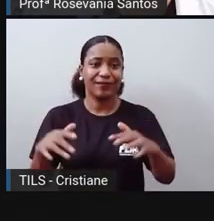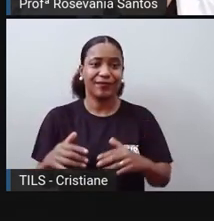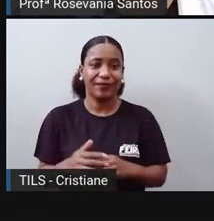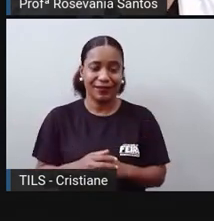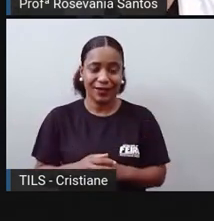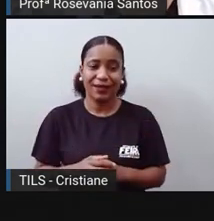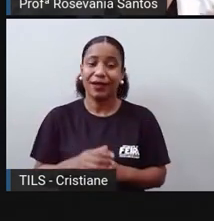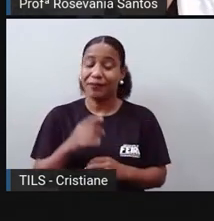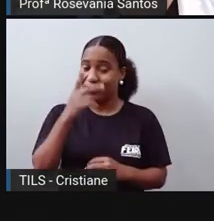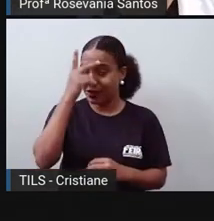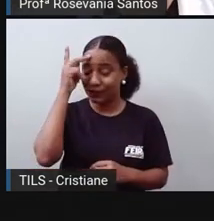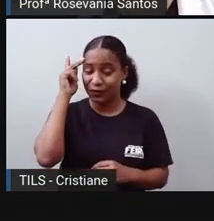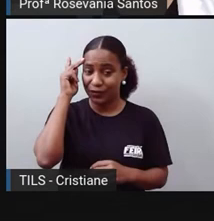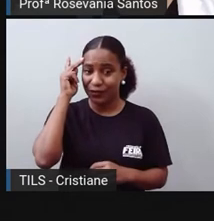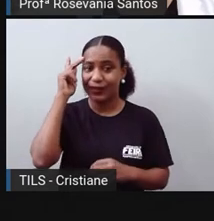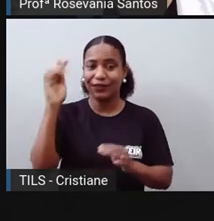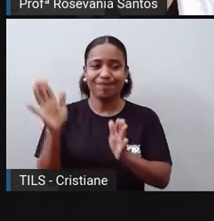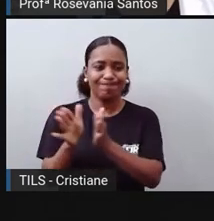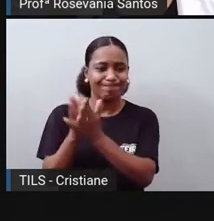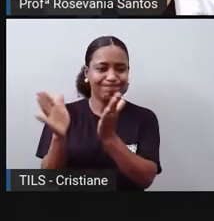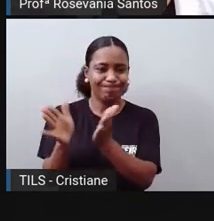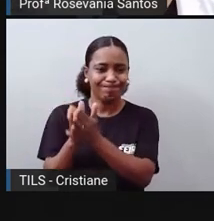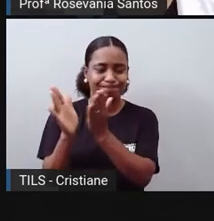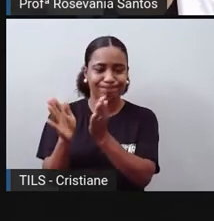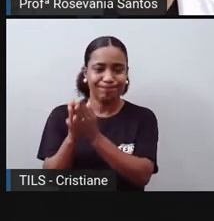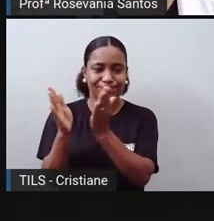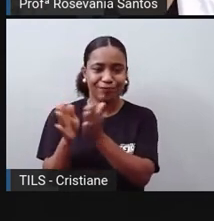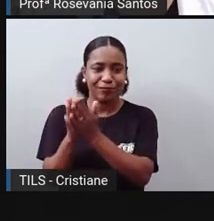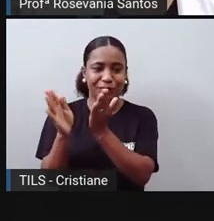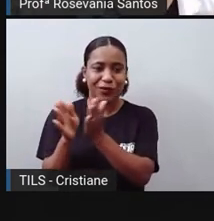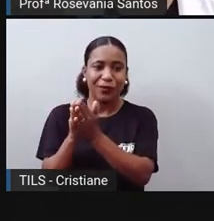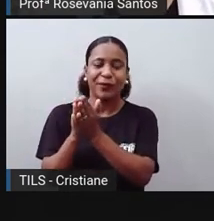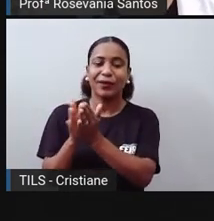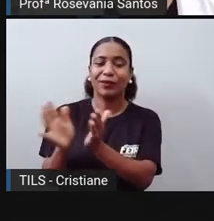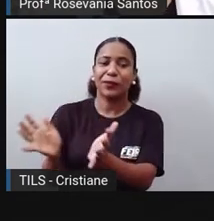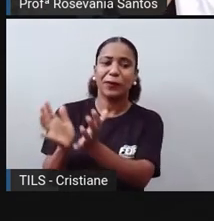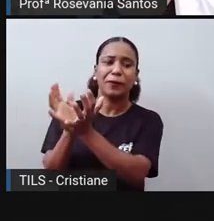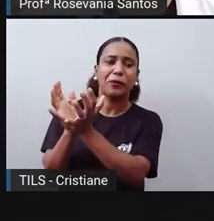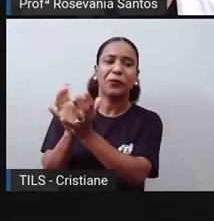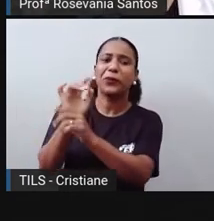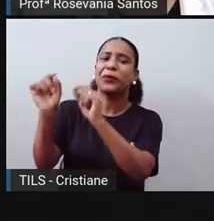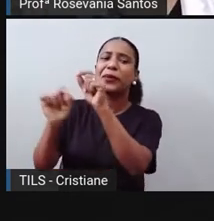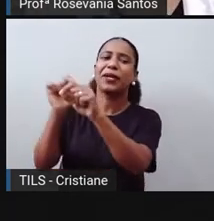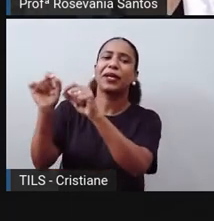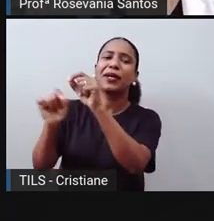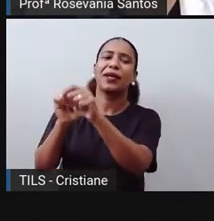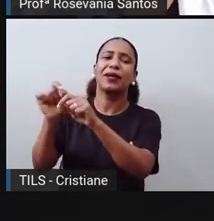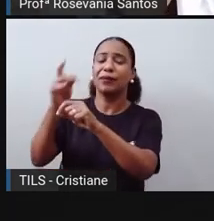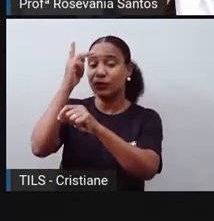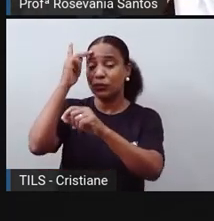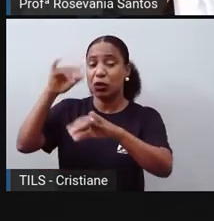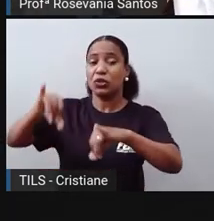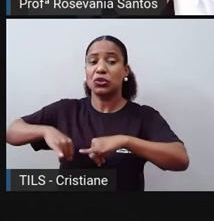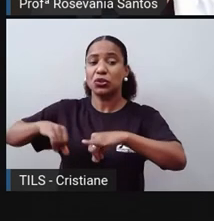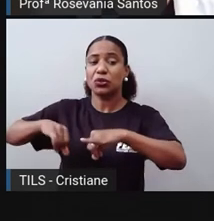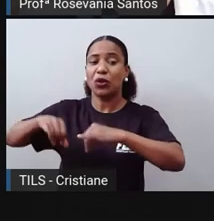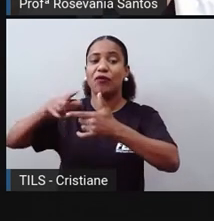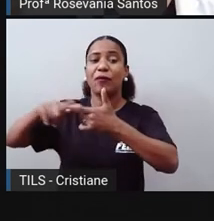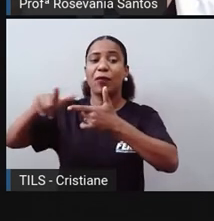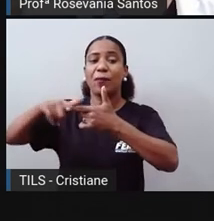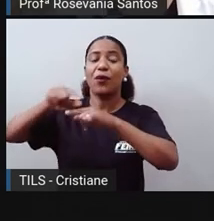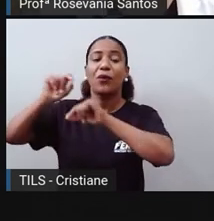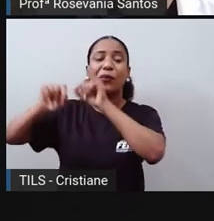invisíveis, né, que a gente sabia talvez até que tinha, mas que não enxergava ele da quantidade e nem com os